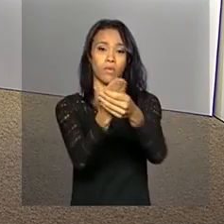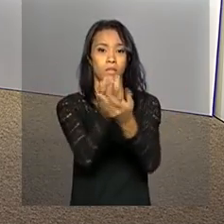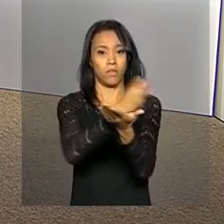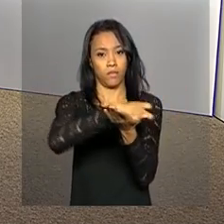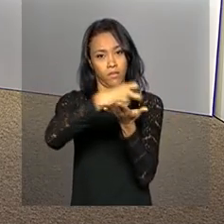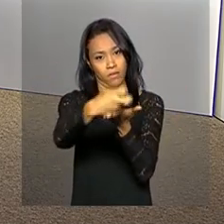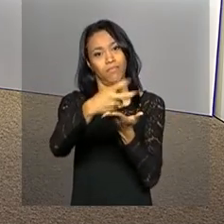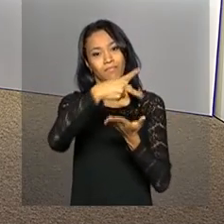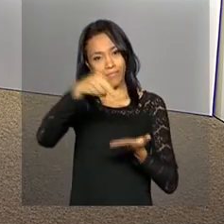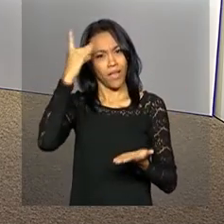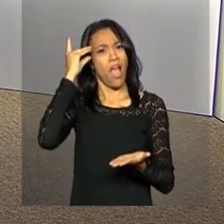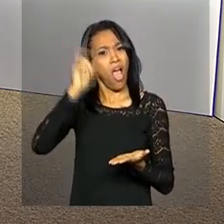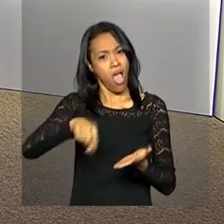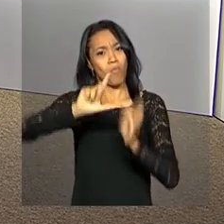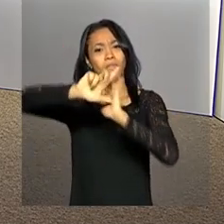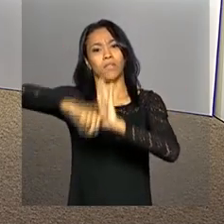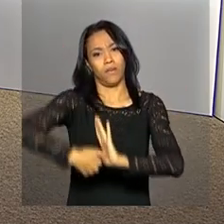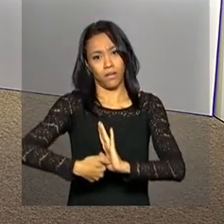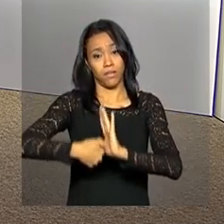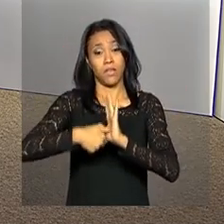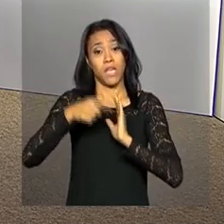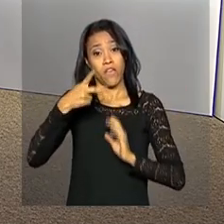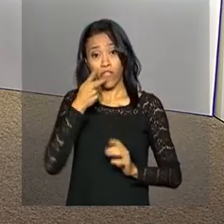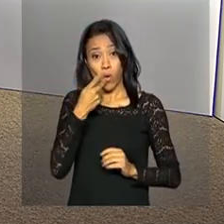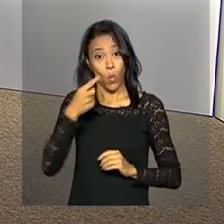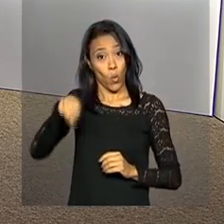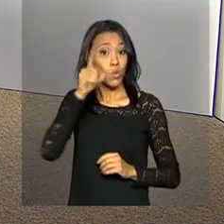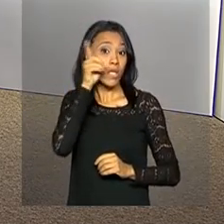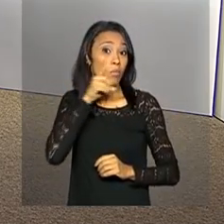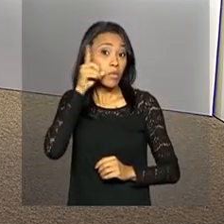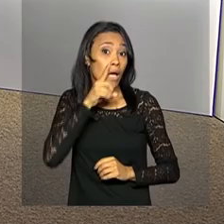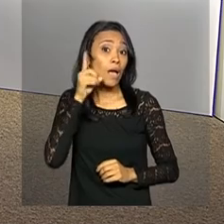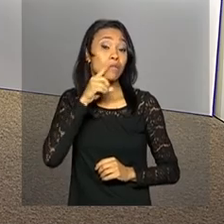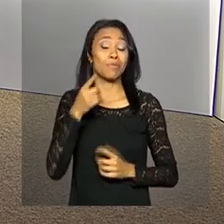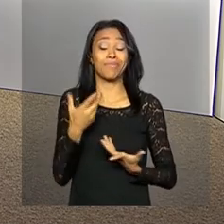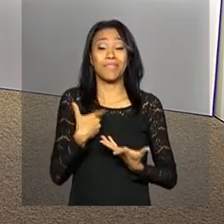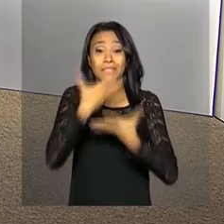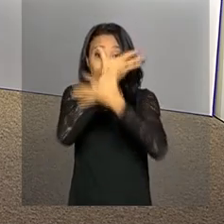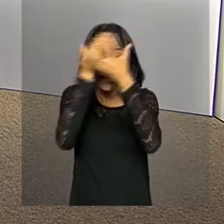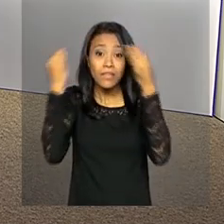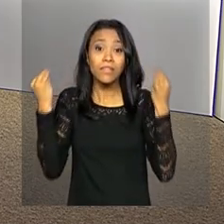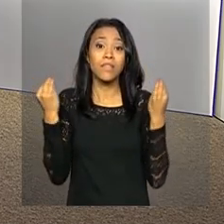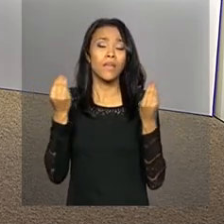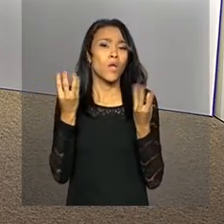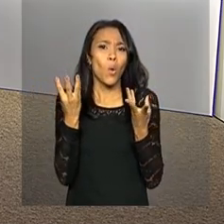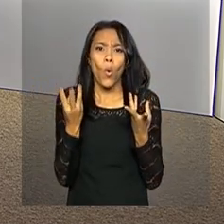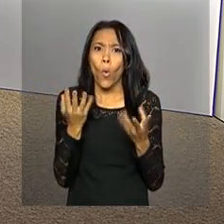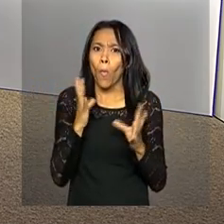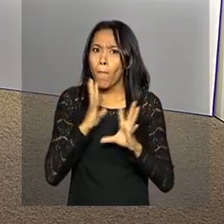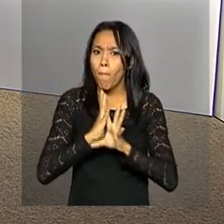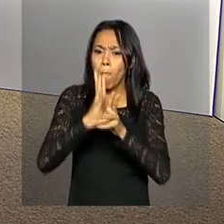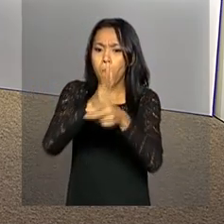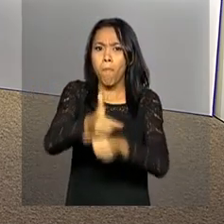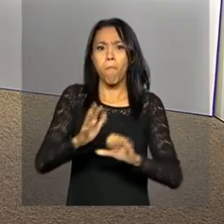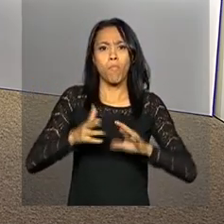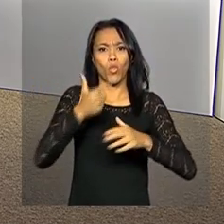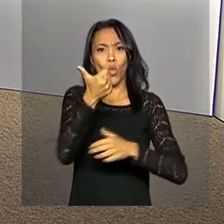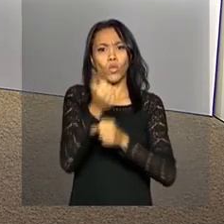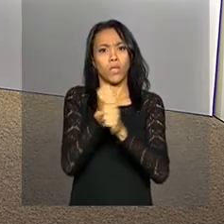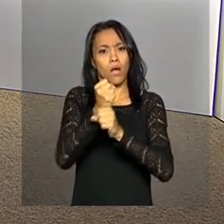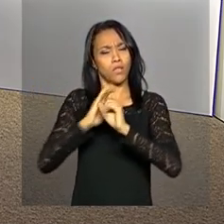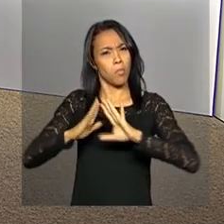impedimento é um retrocesso. Para ele, os deputados fecharam os olhos para as melhorias dos últimos 12 anos, aos